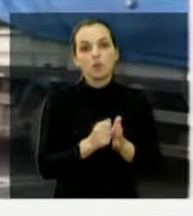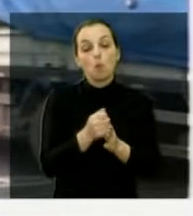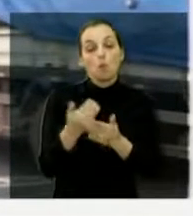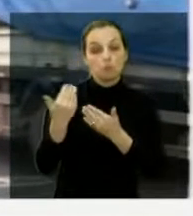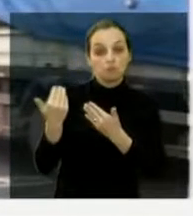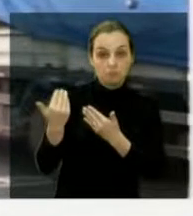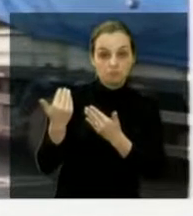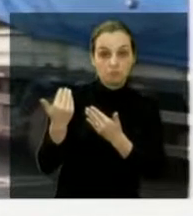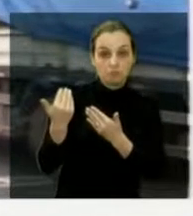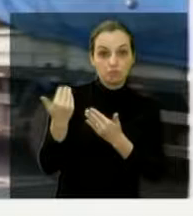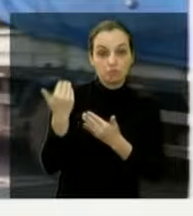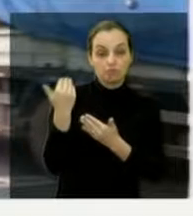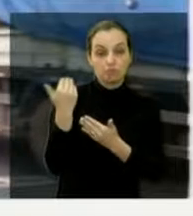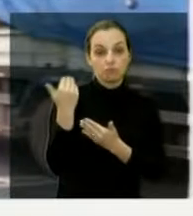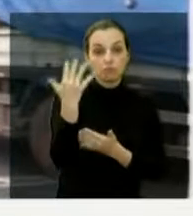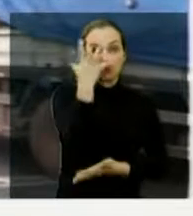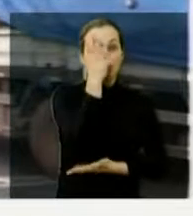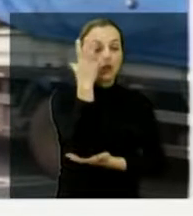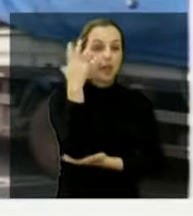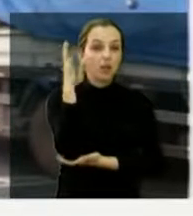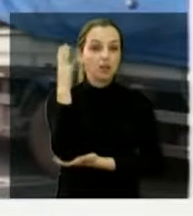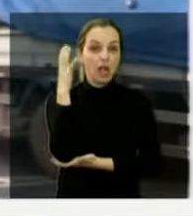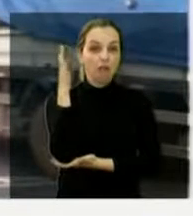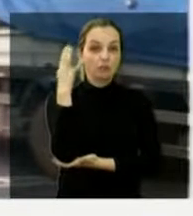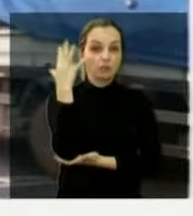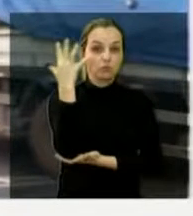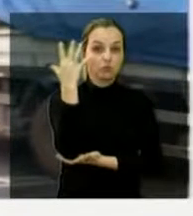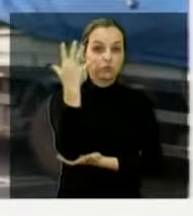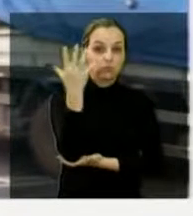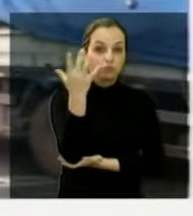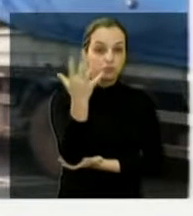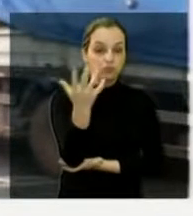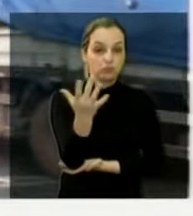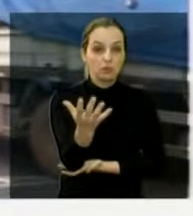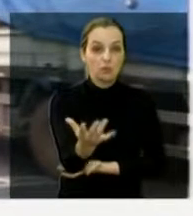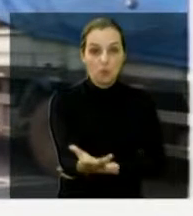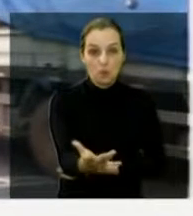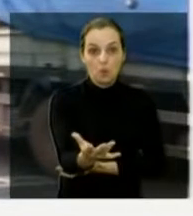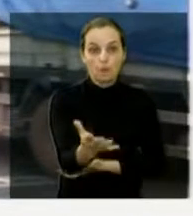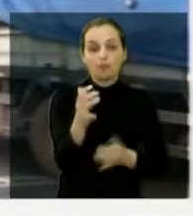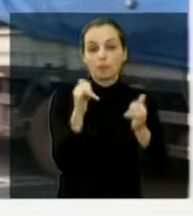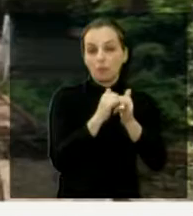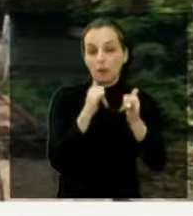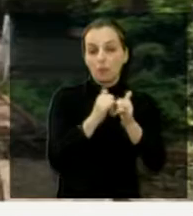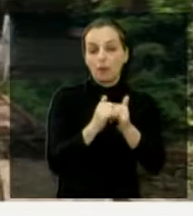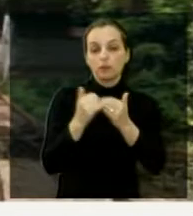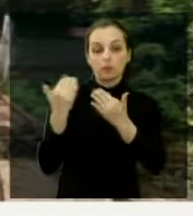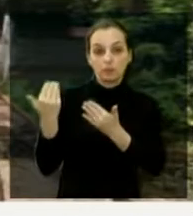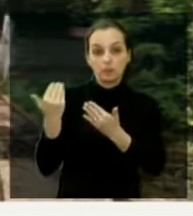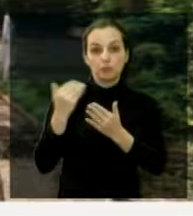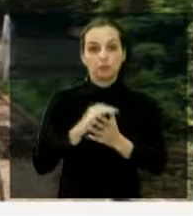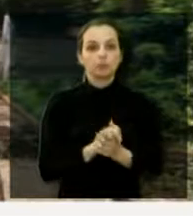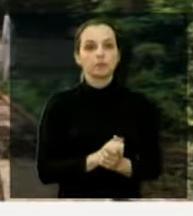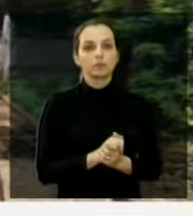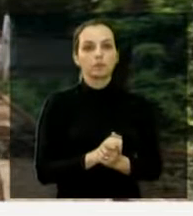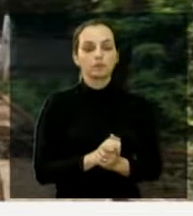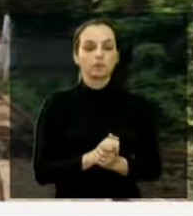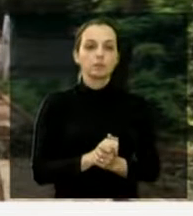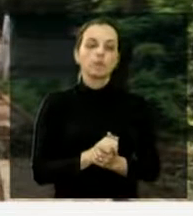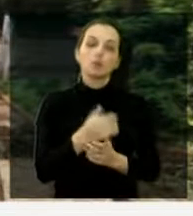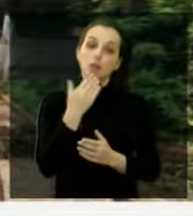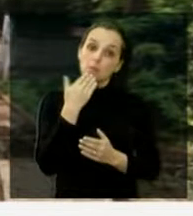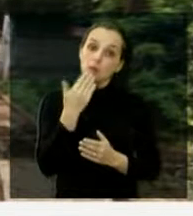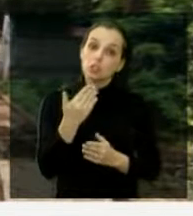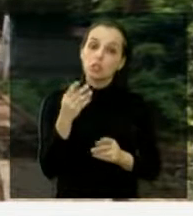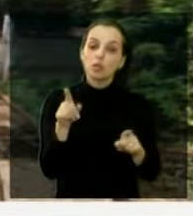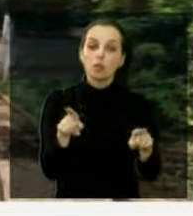exemplos aí. Há pouco tempo nós tivemos também a queda dessa árvore grande. Então, olha, nós estamos pedindo. Tem uma família